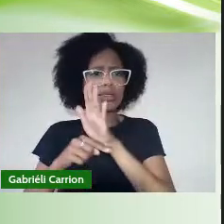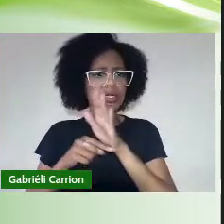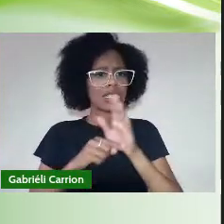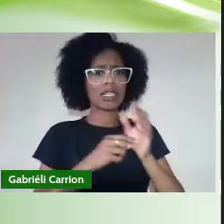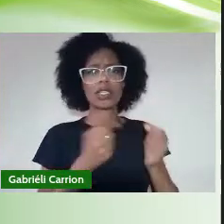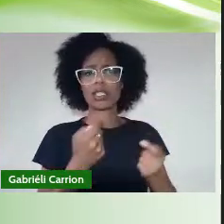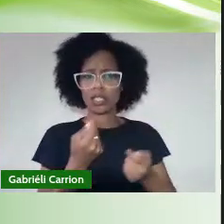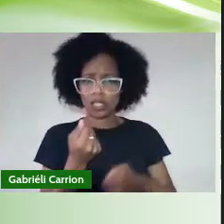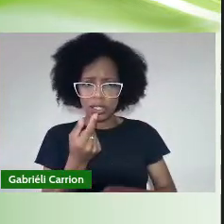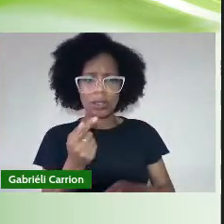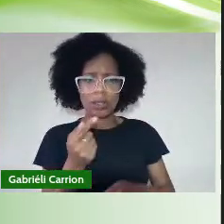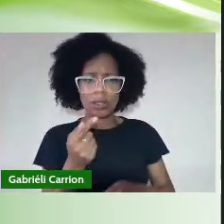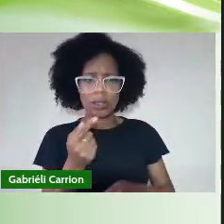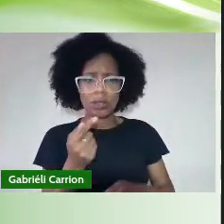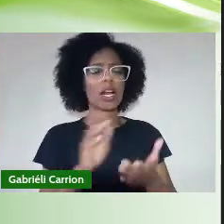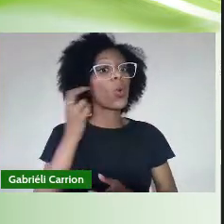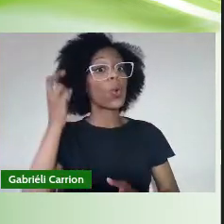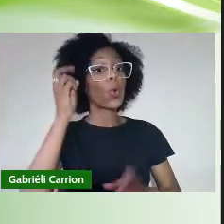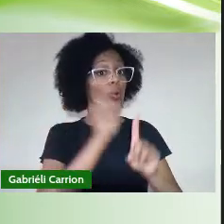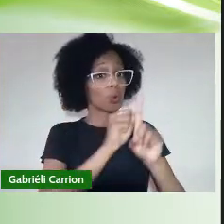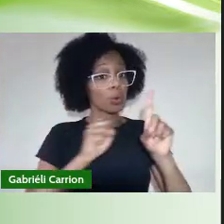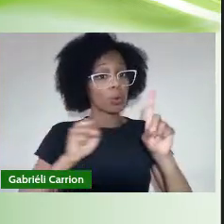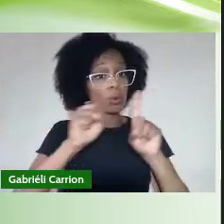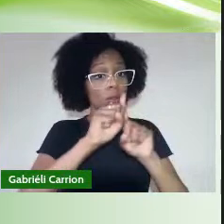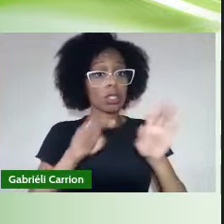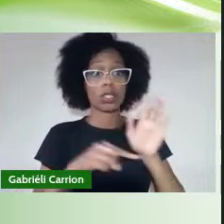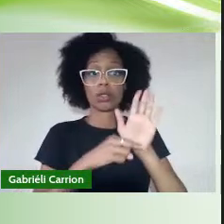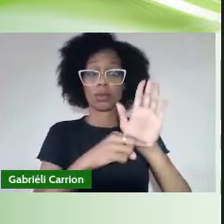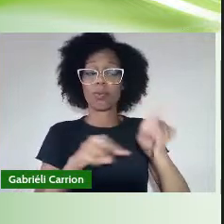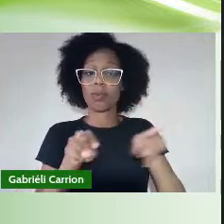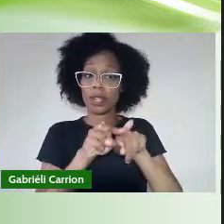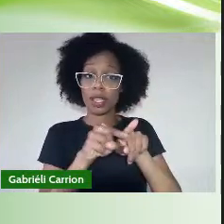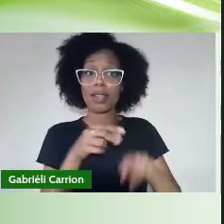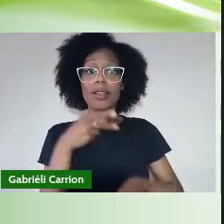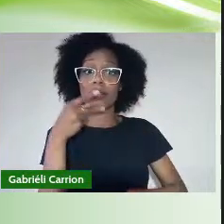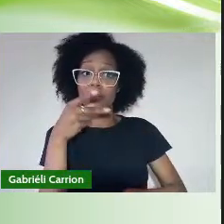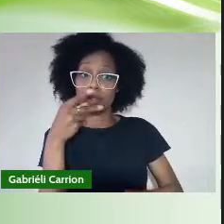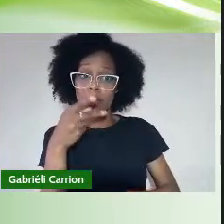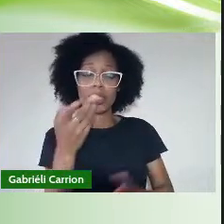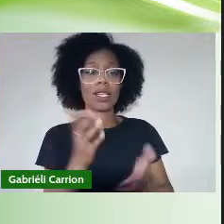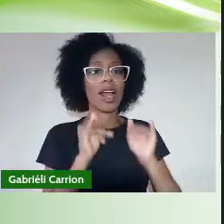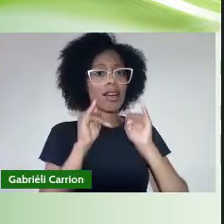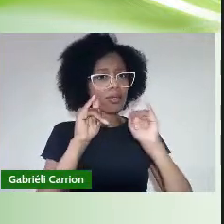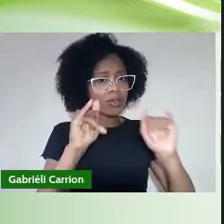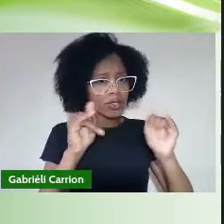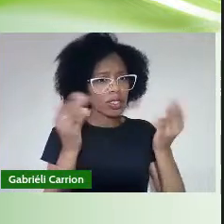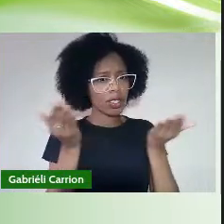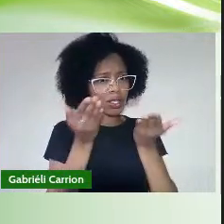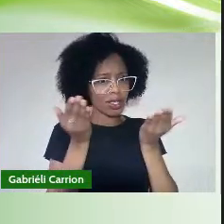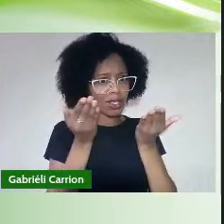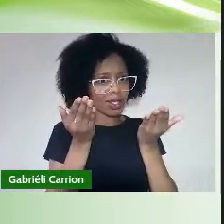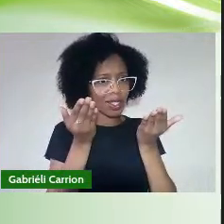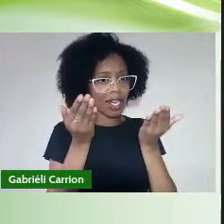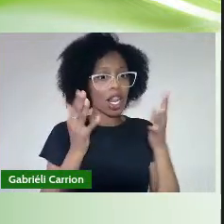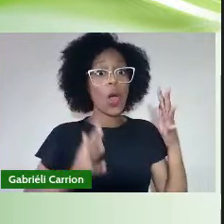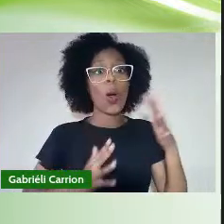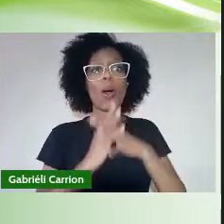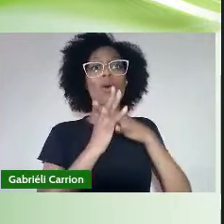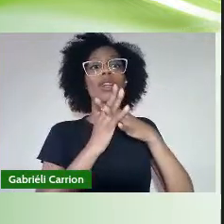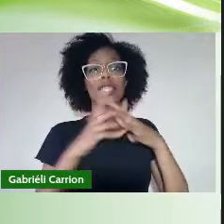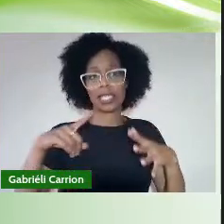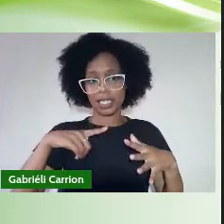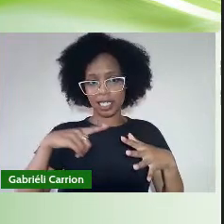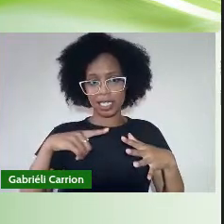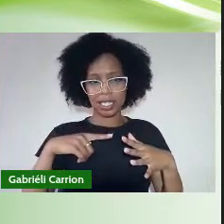sociedade E trazendo Um breve recorte Desta nossa universidade E da sua imersão Nessa região